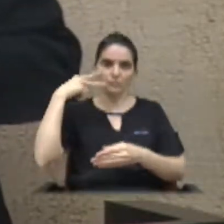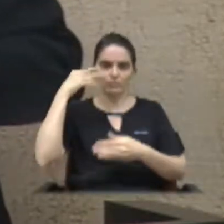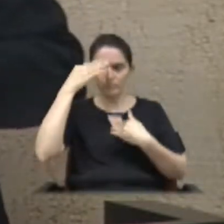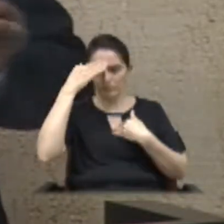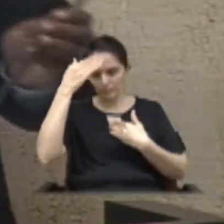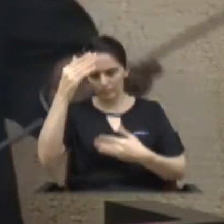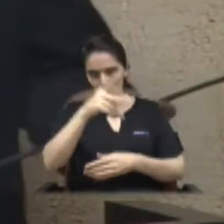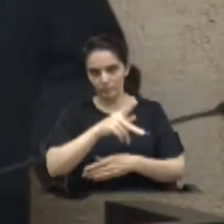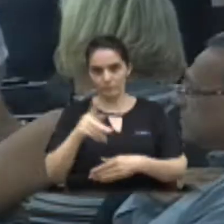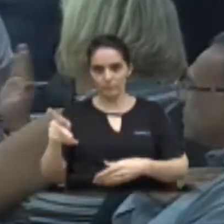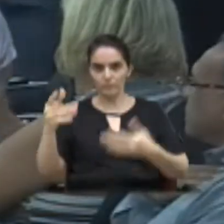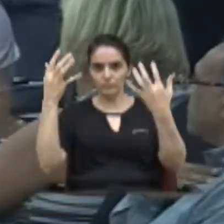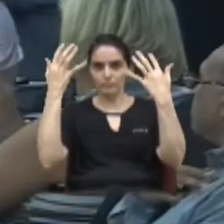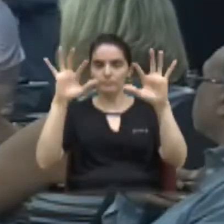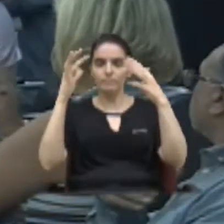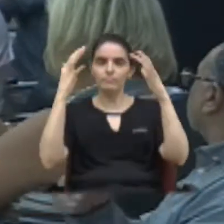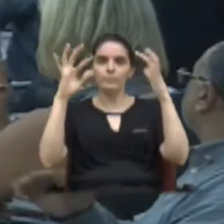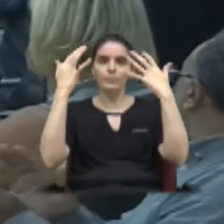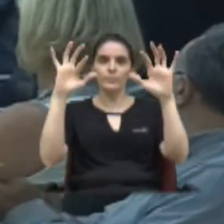senhor presidente.